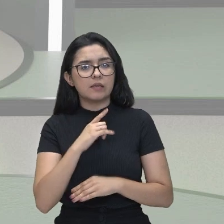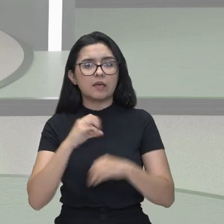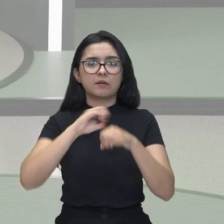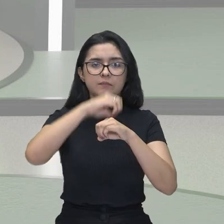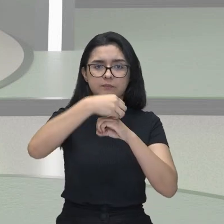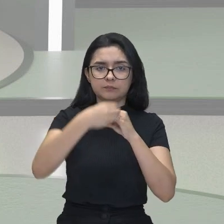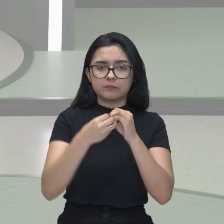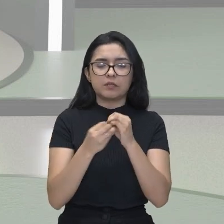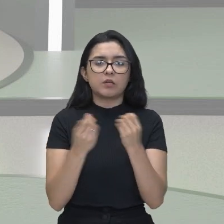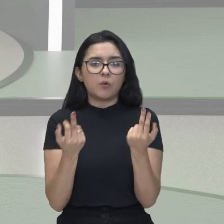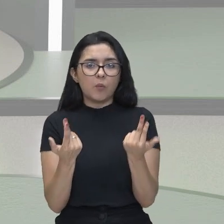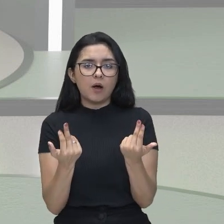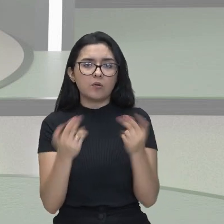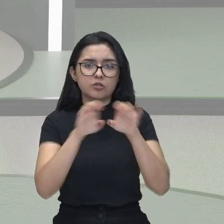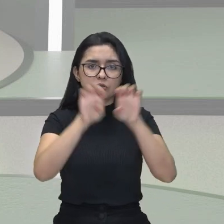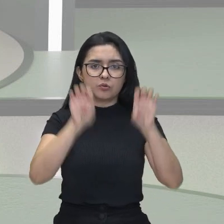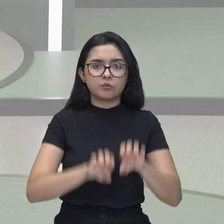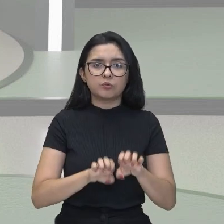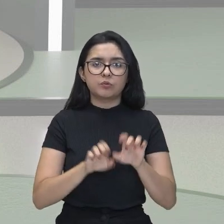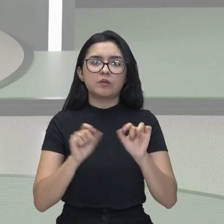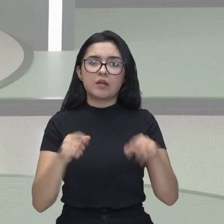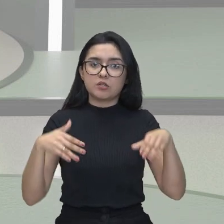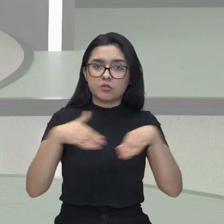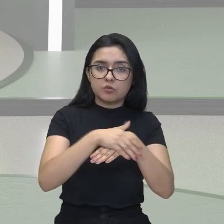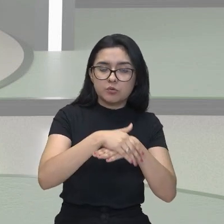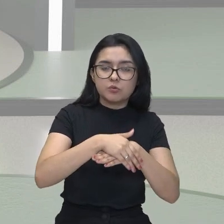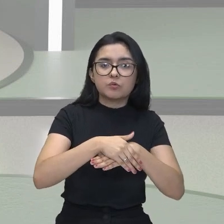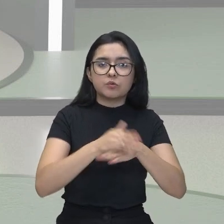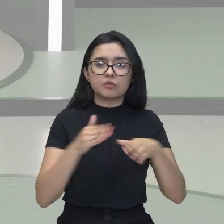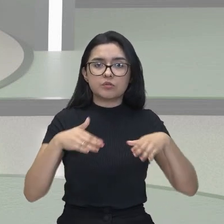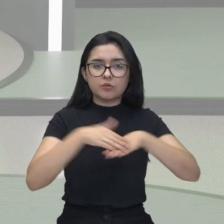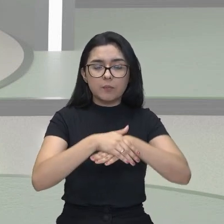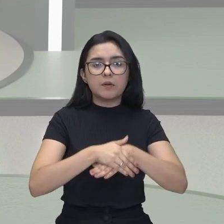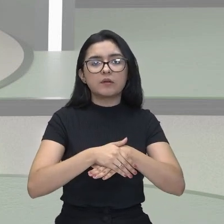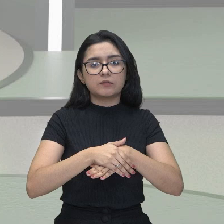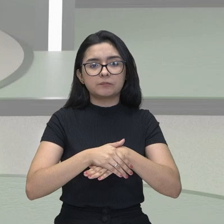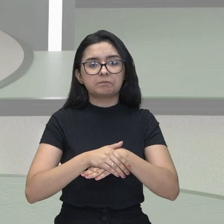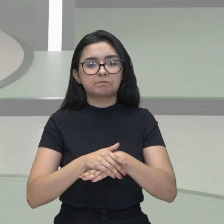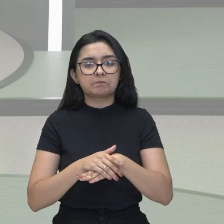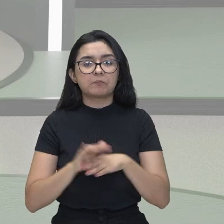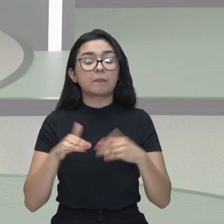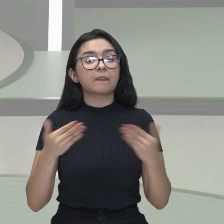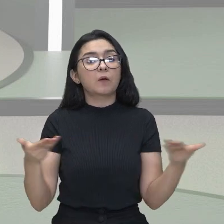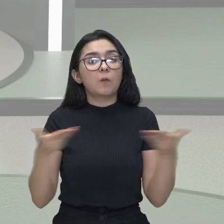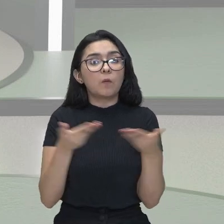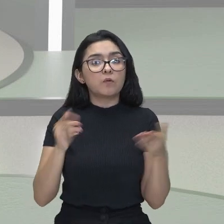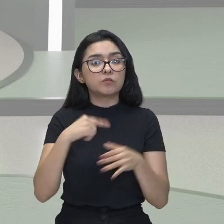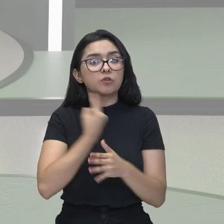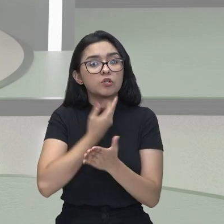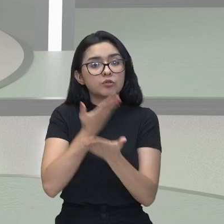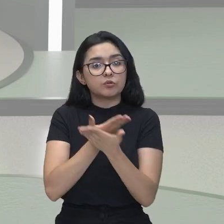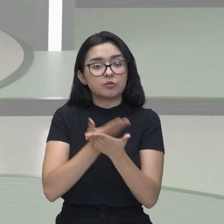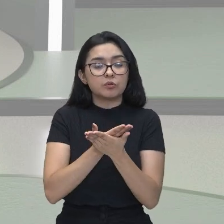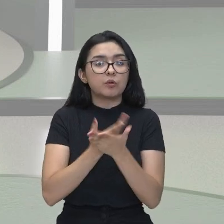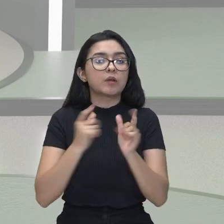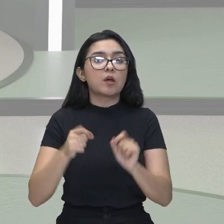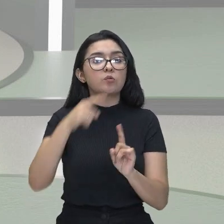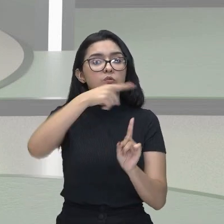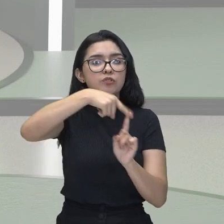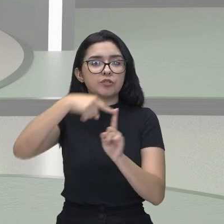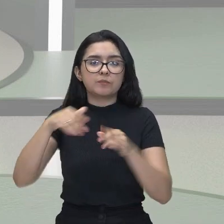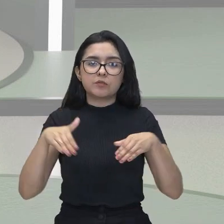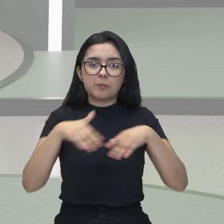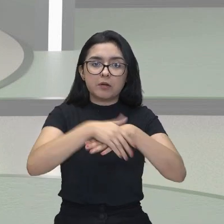isômeria. Isômeria é um fenômeno. E hoje, nós estamos vendo a isômeria geométrica.